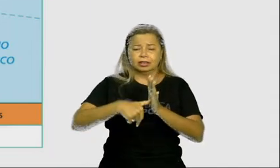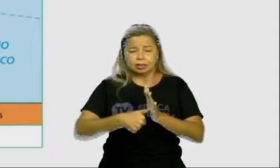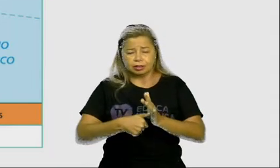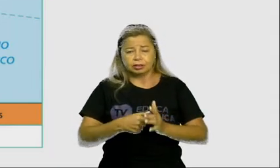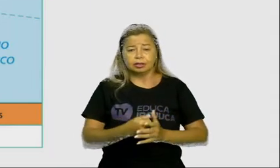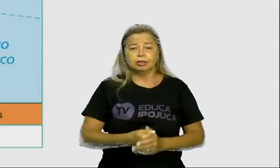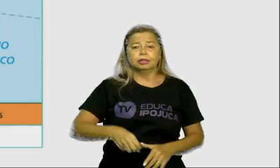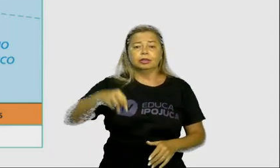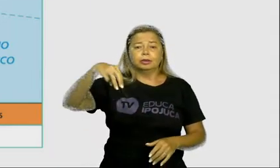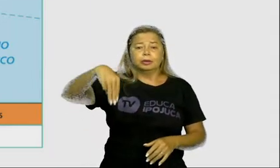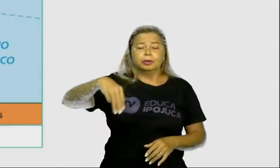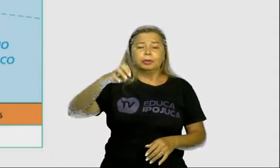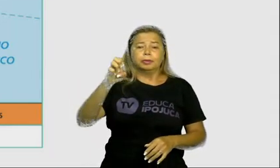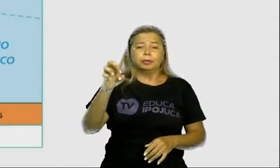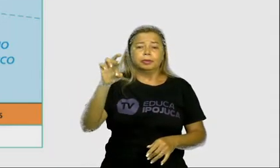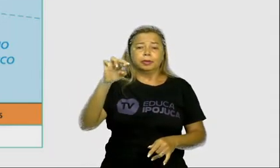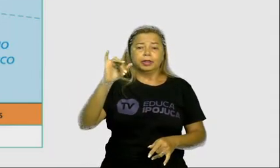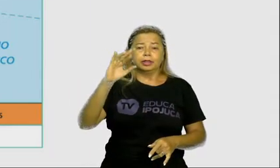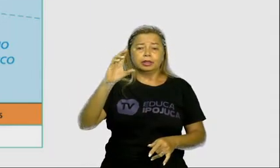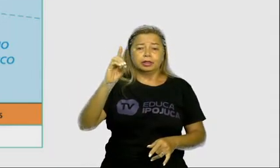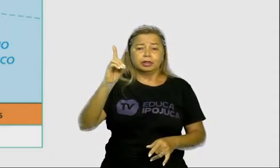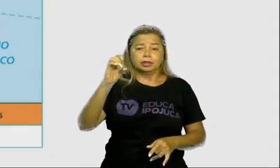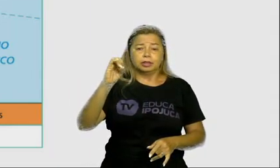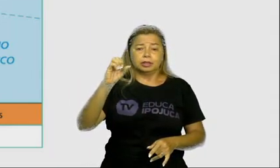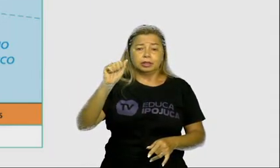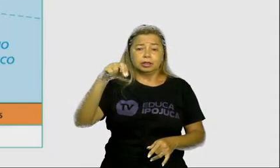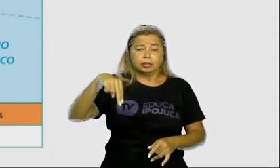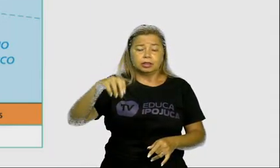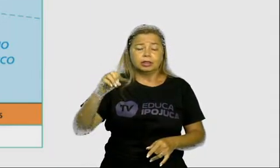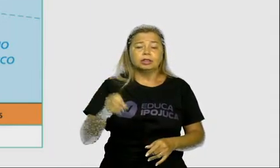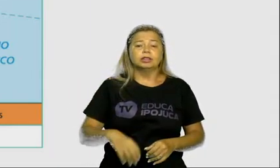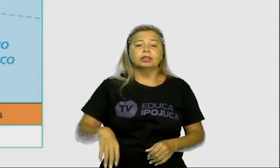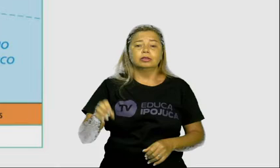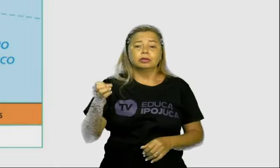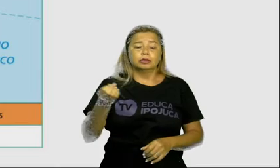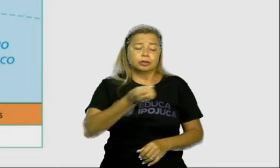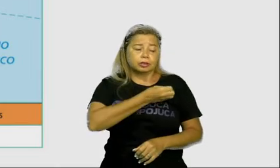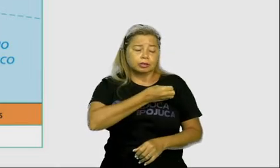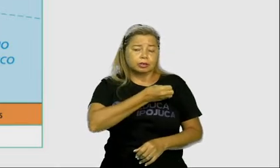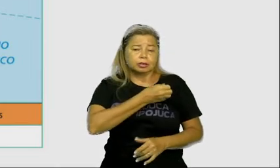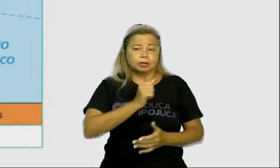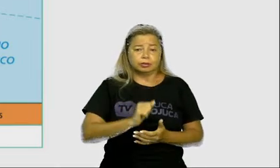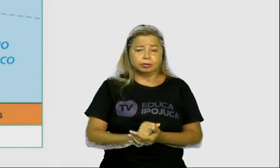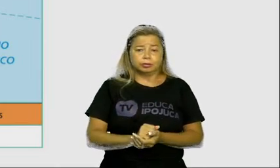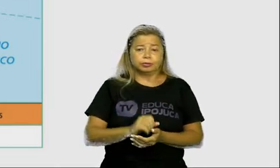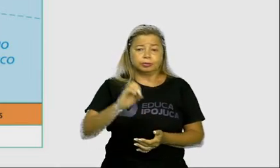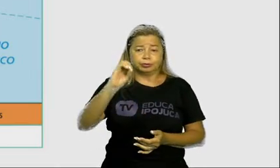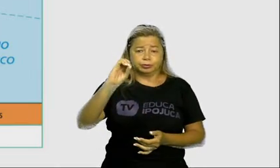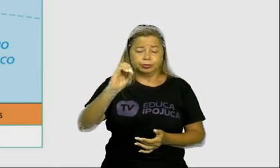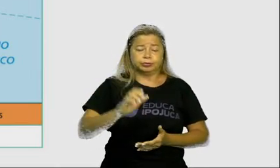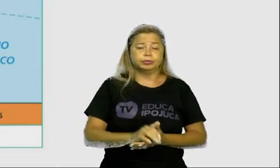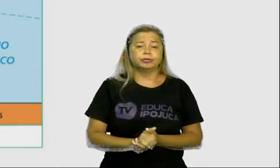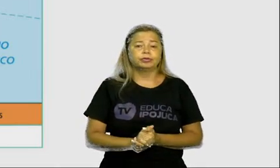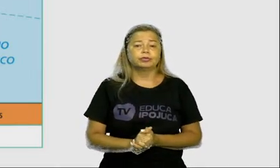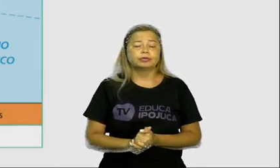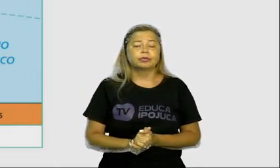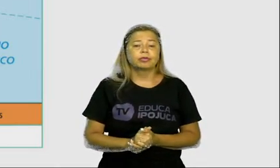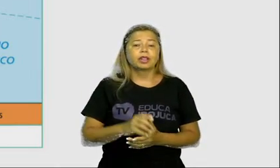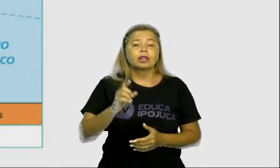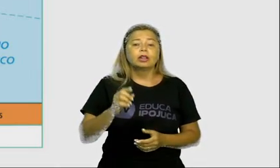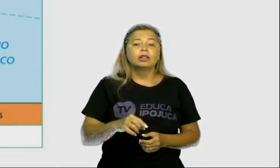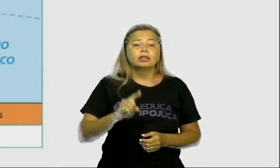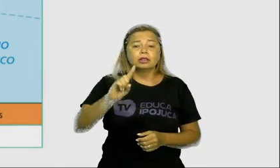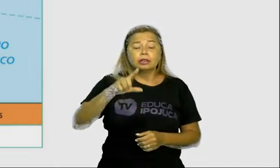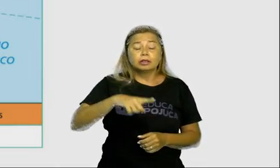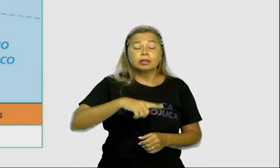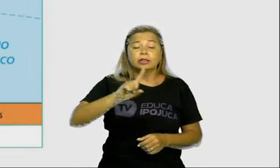gente tem o horário principal, o meridiano zero. Depois a gente tem algumas regiões, alguns